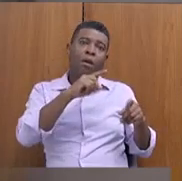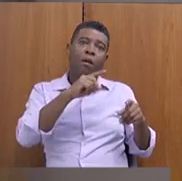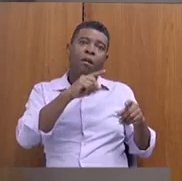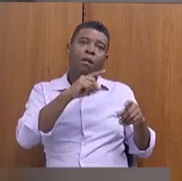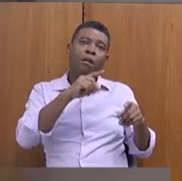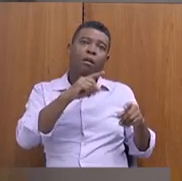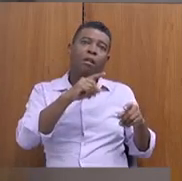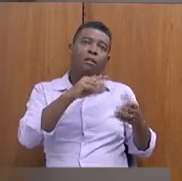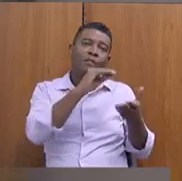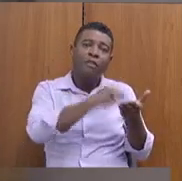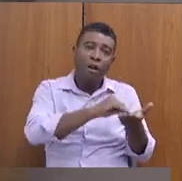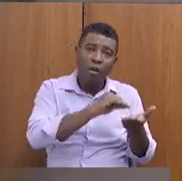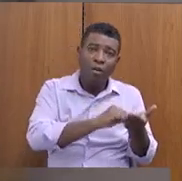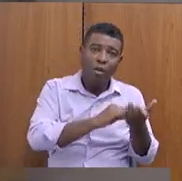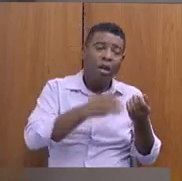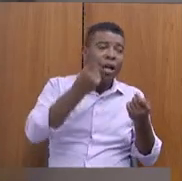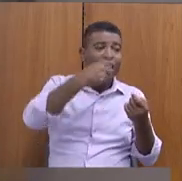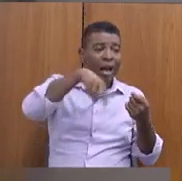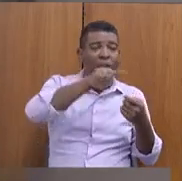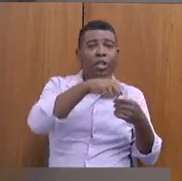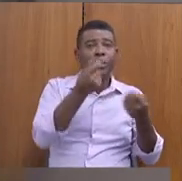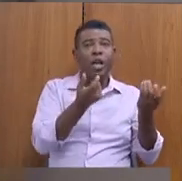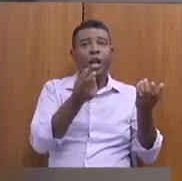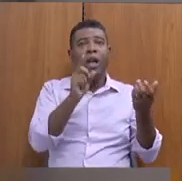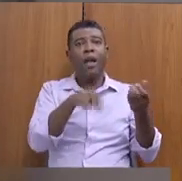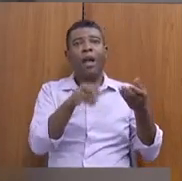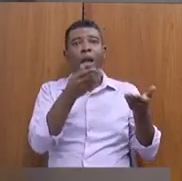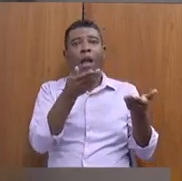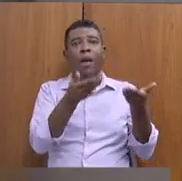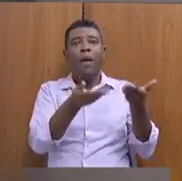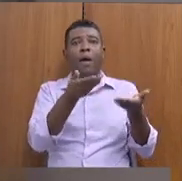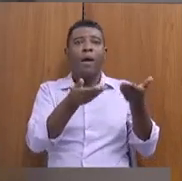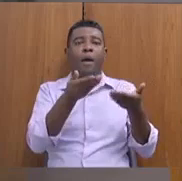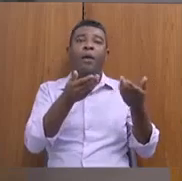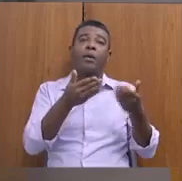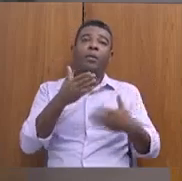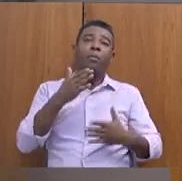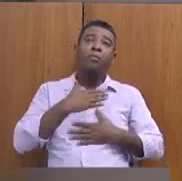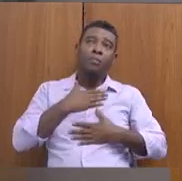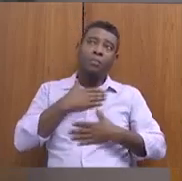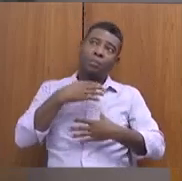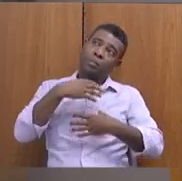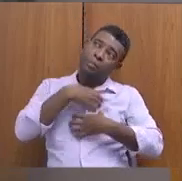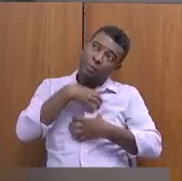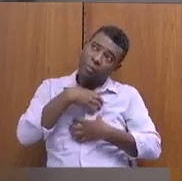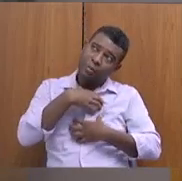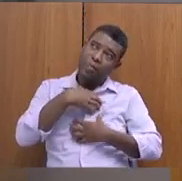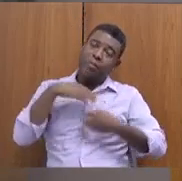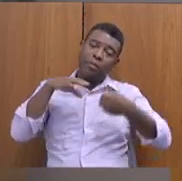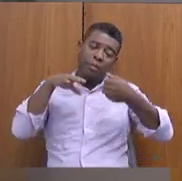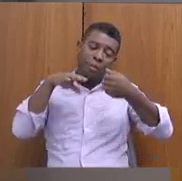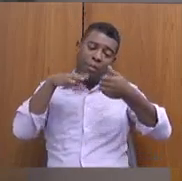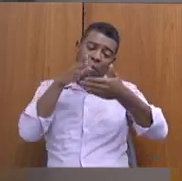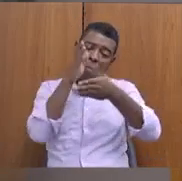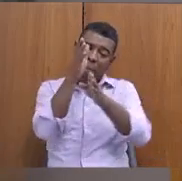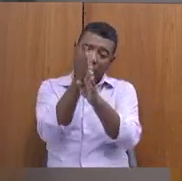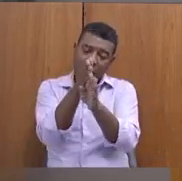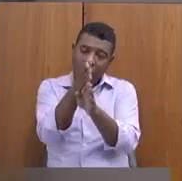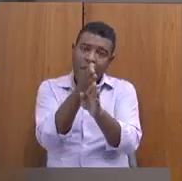média. Se deu cinco, já está equilibrado. Eu posso dizer que a sua média, no meu sentimento, é uma média alta.